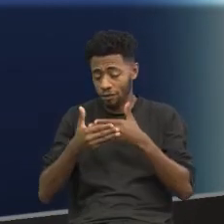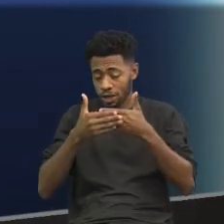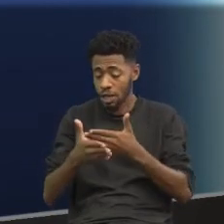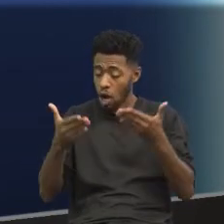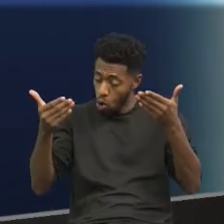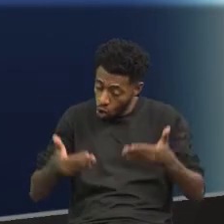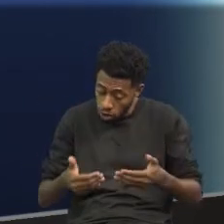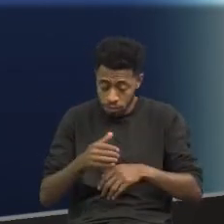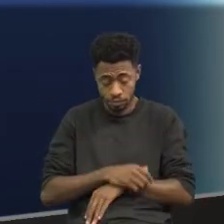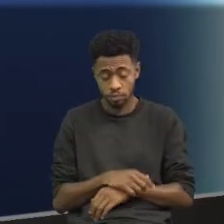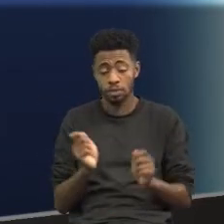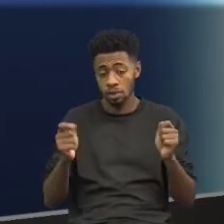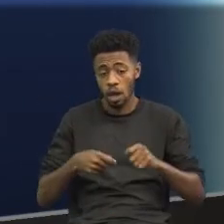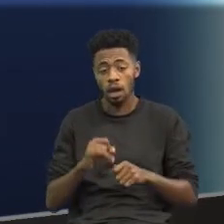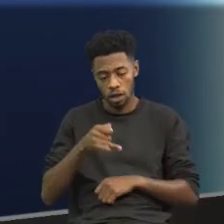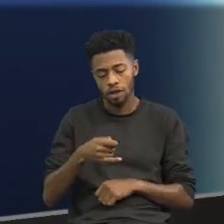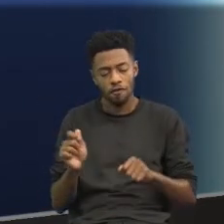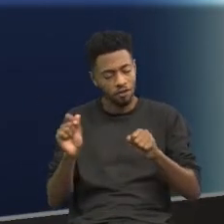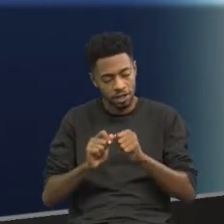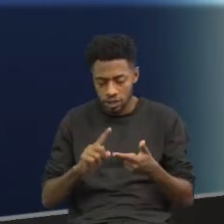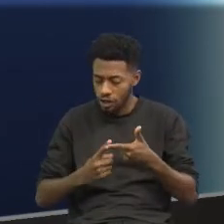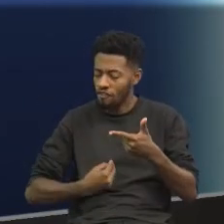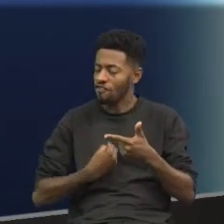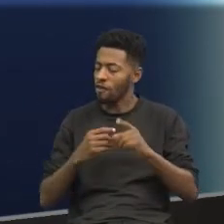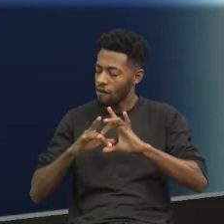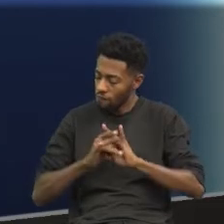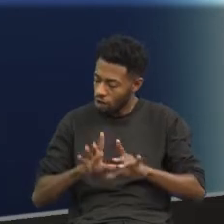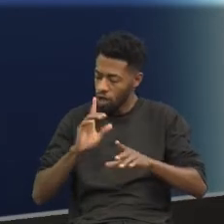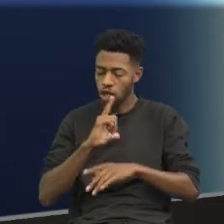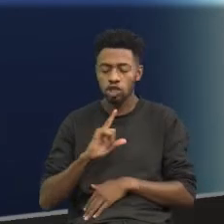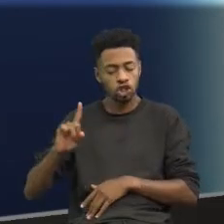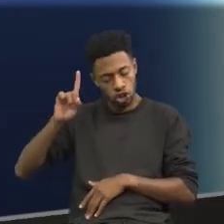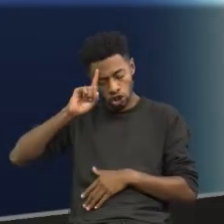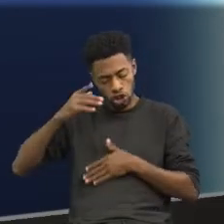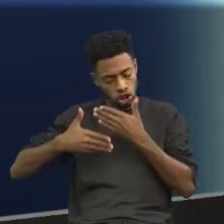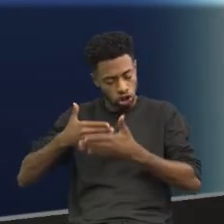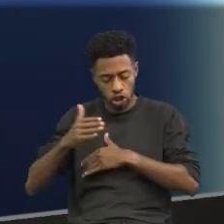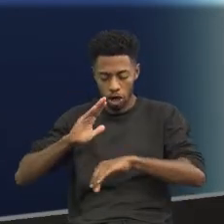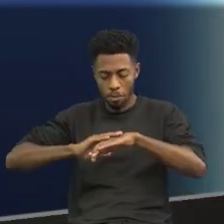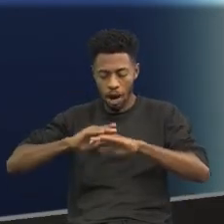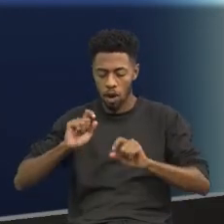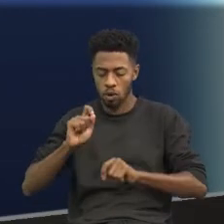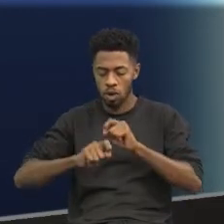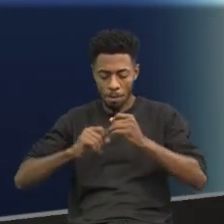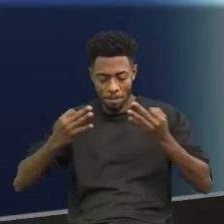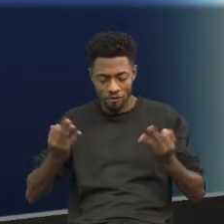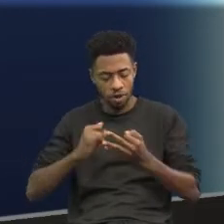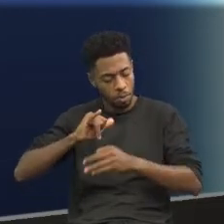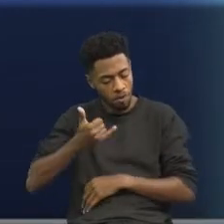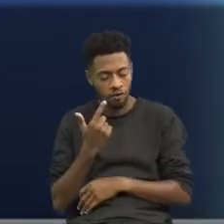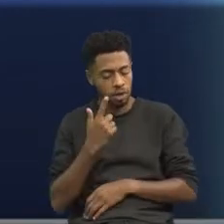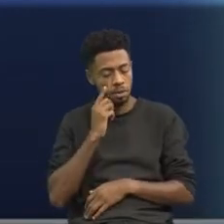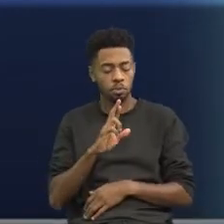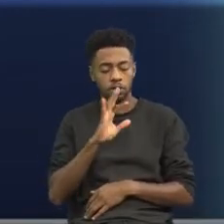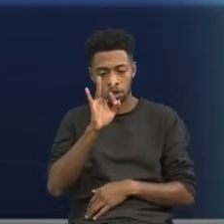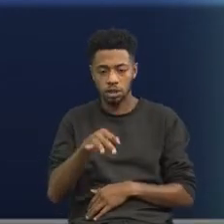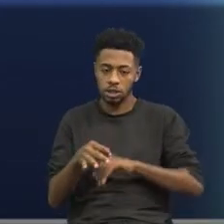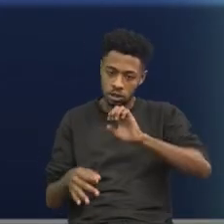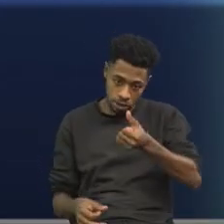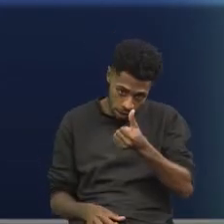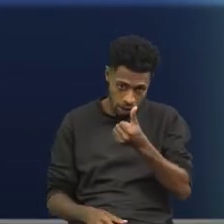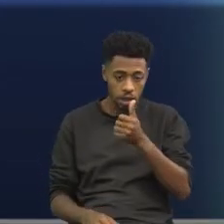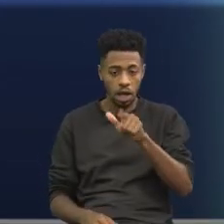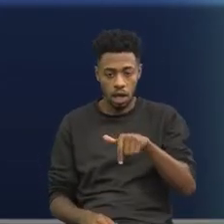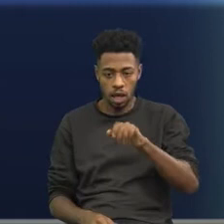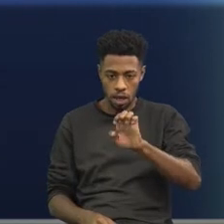presente. Façamos sim, façamos, doce amada, os nossos dias mais ditosos. Portanto, a resposta número seis, letra